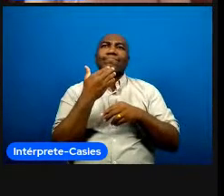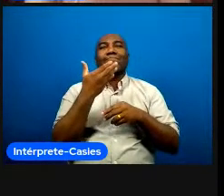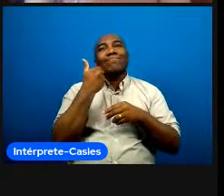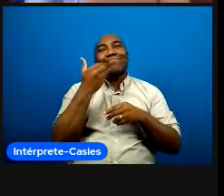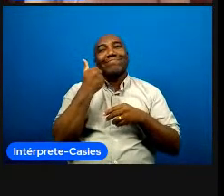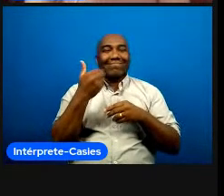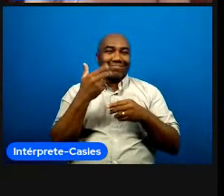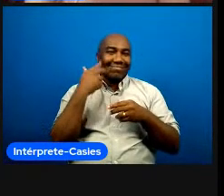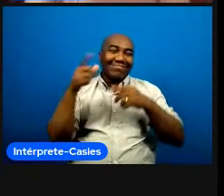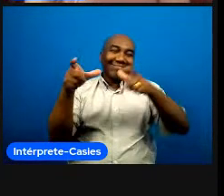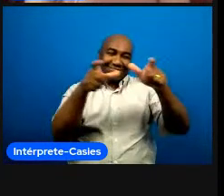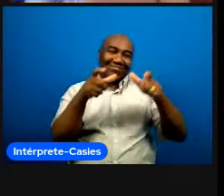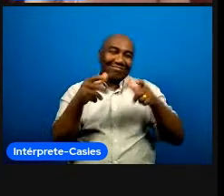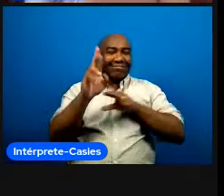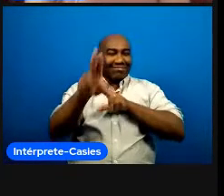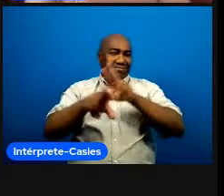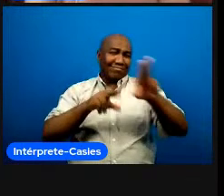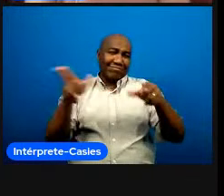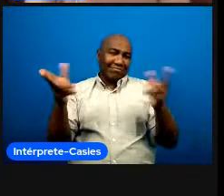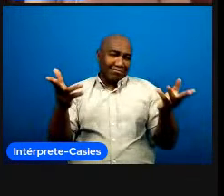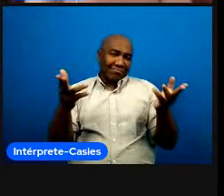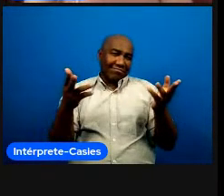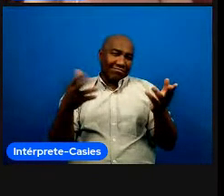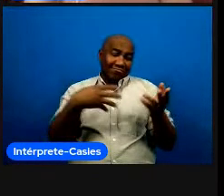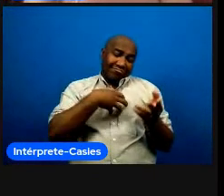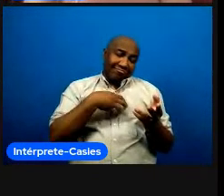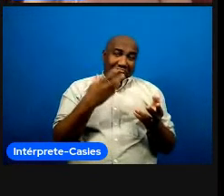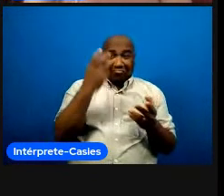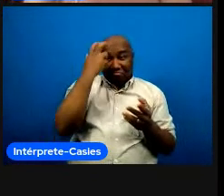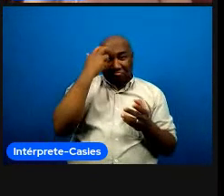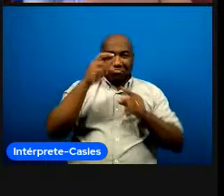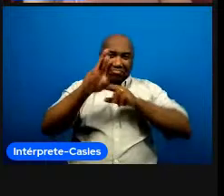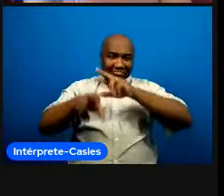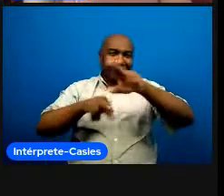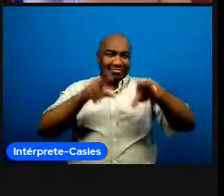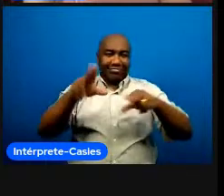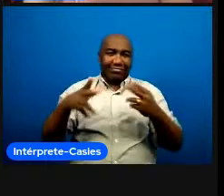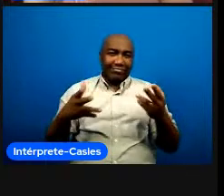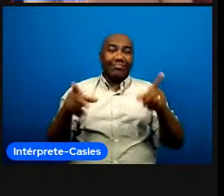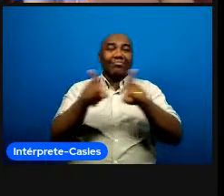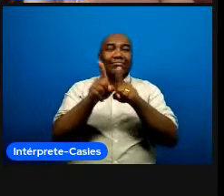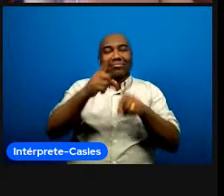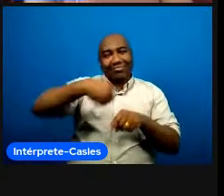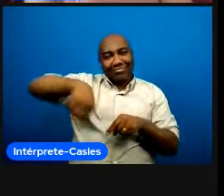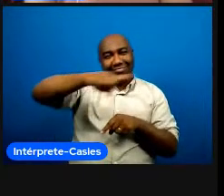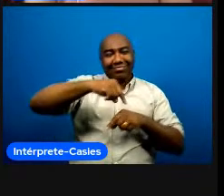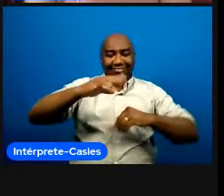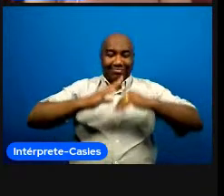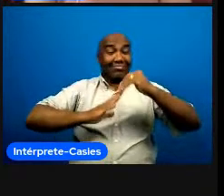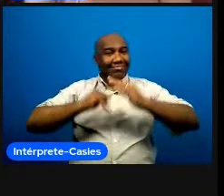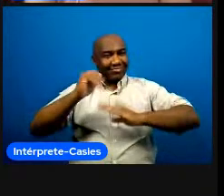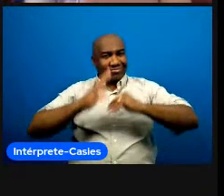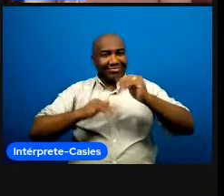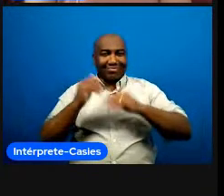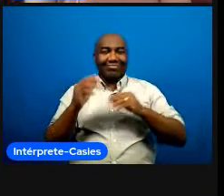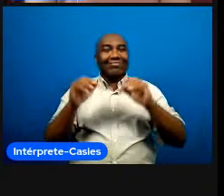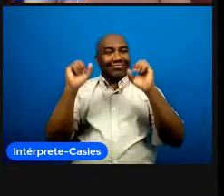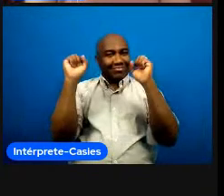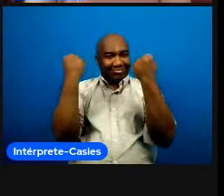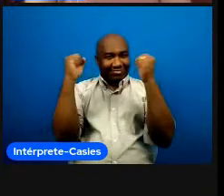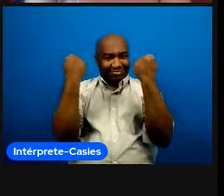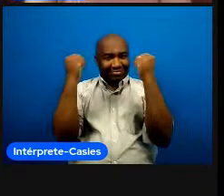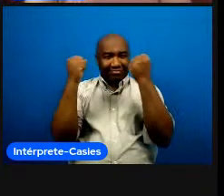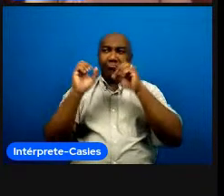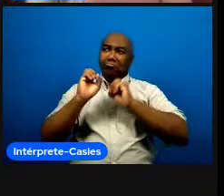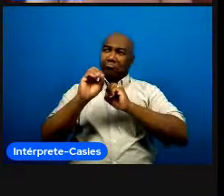minhas crenças e perspectivas né e o a gente que trabalha com uma profissão que é a educação física ou que é a